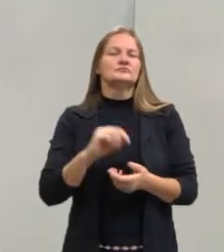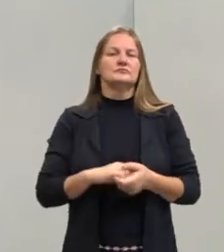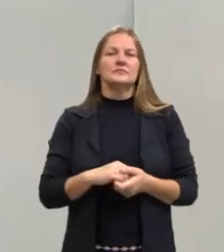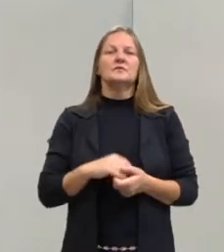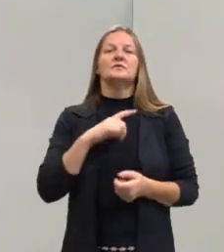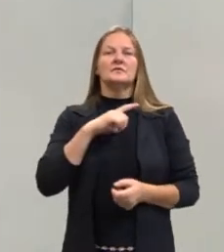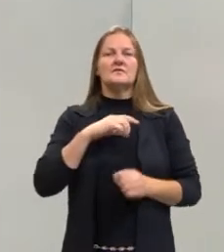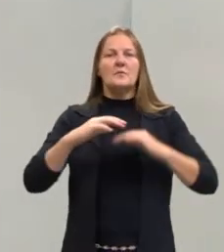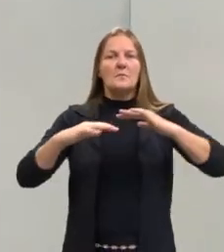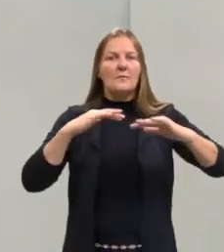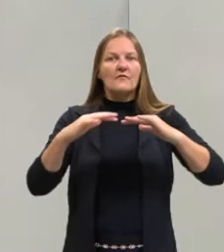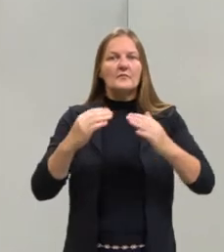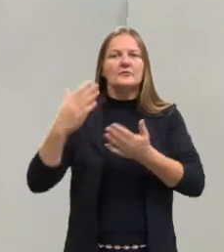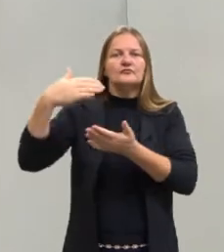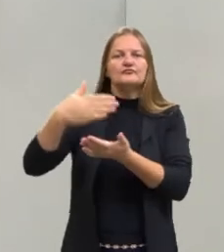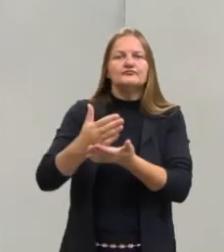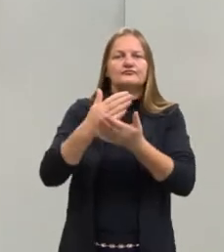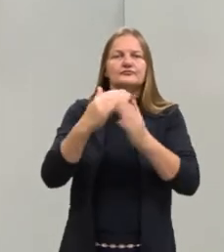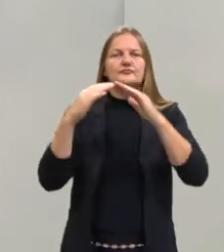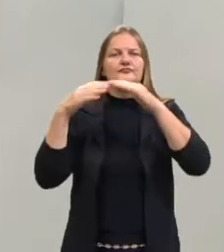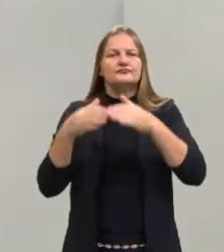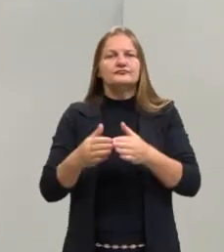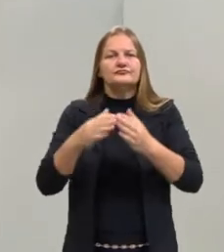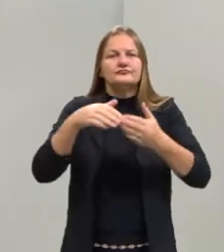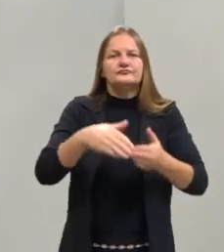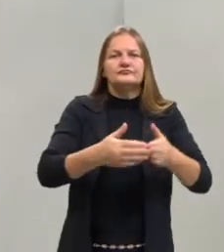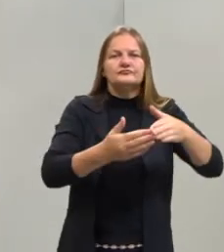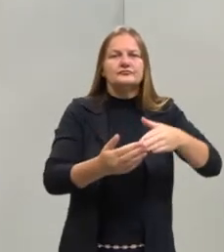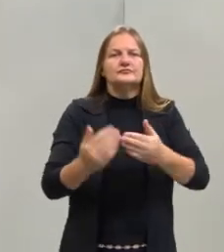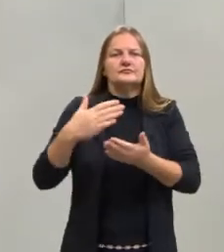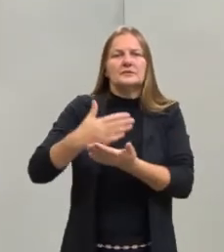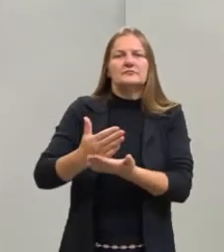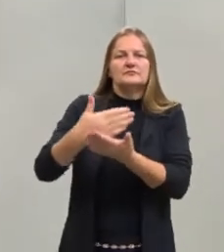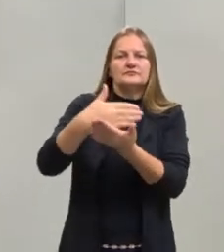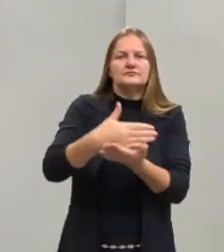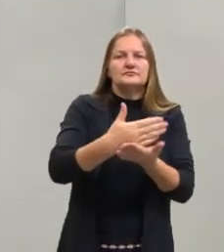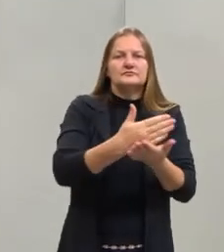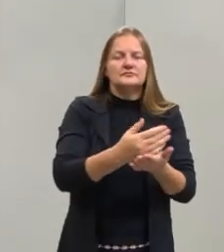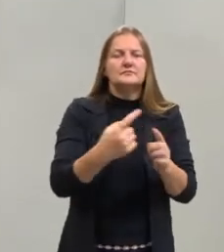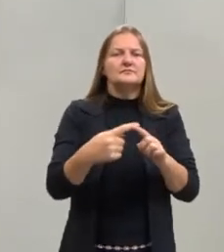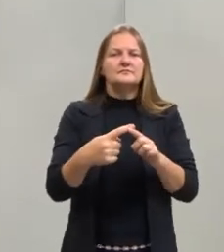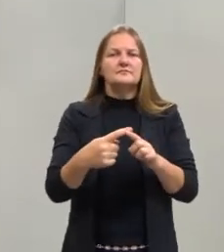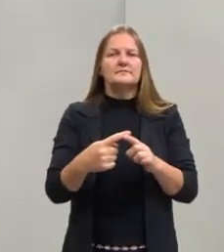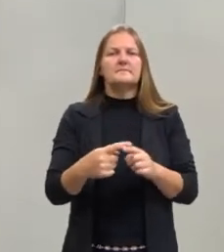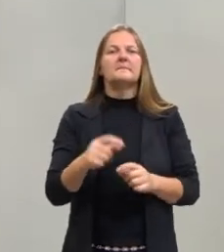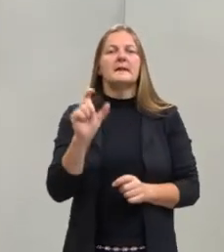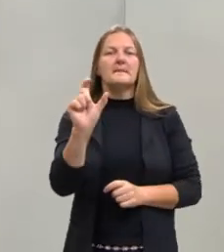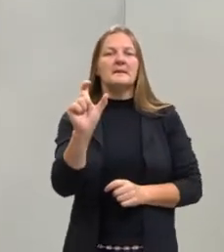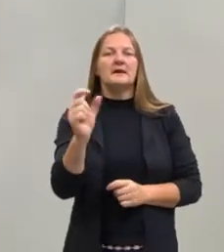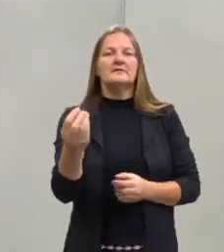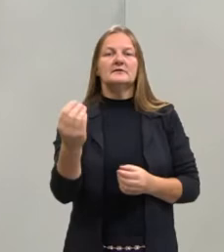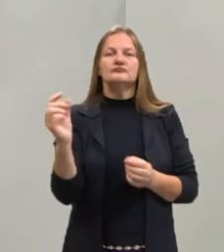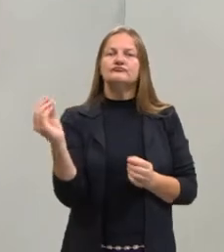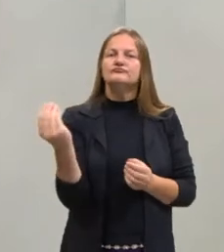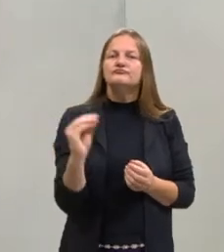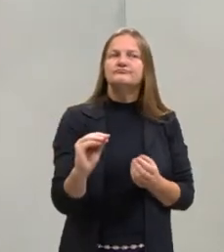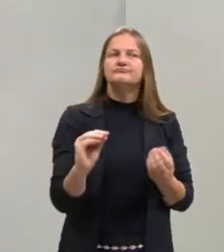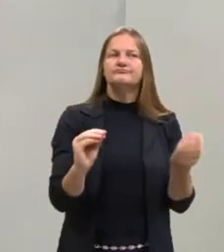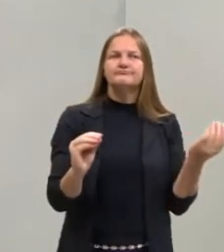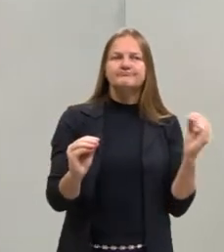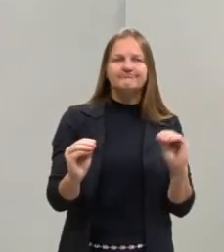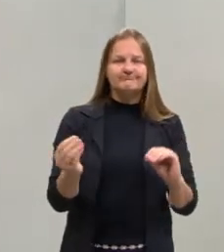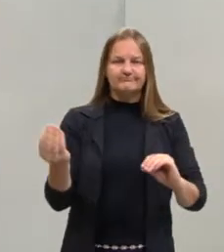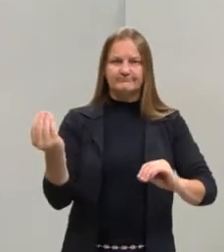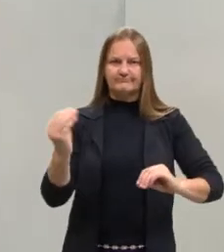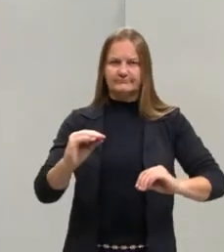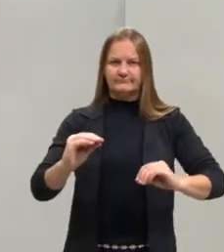houve um movimento de navegações e então muitas palavras chegaram do latim e foram apresentadas e